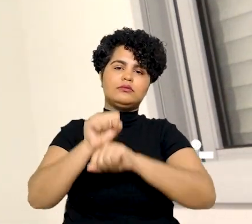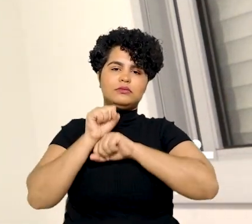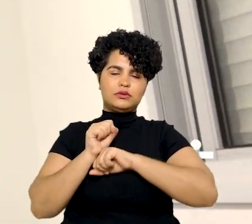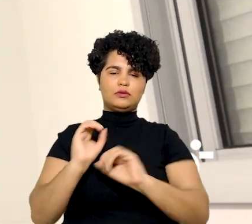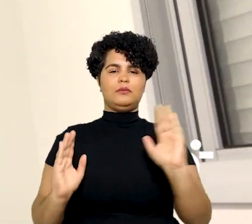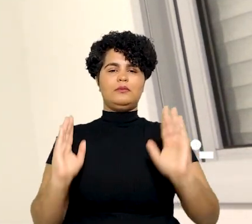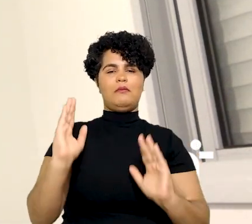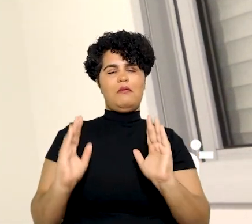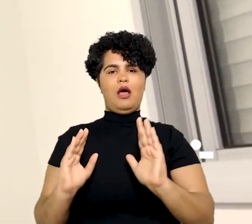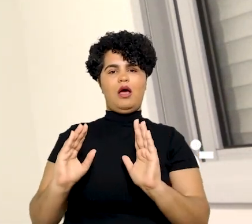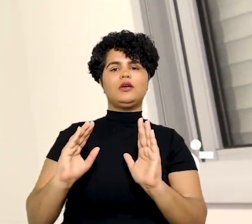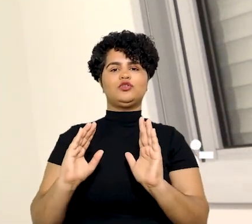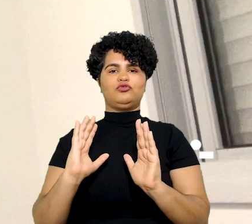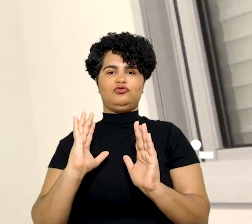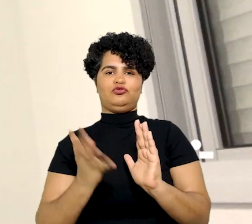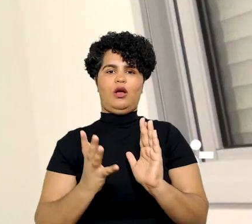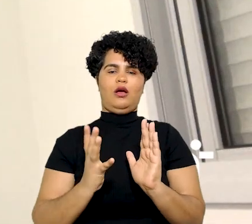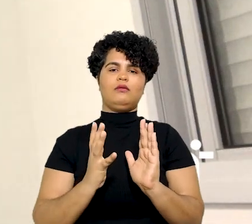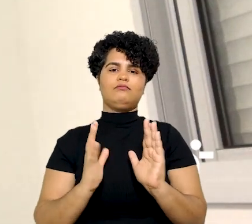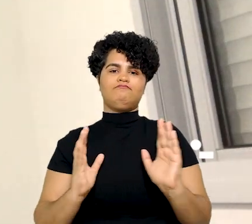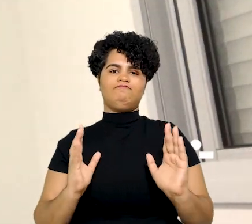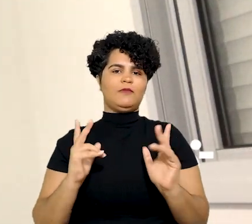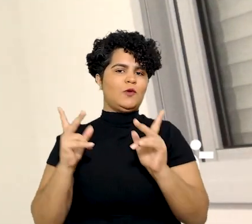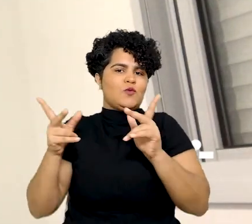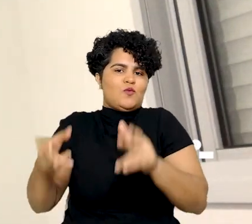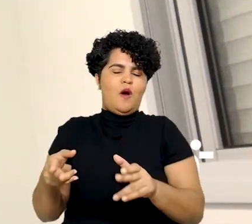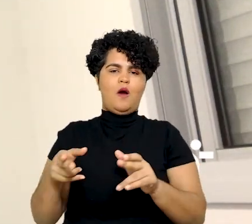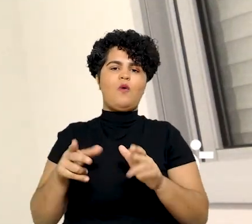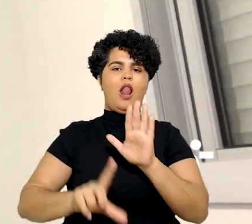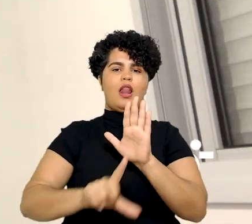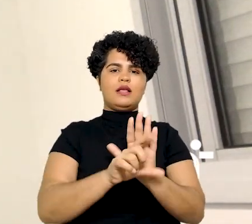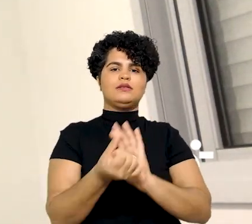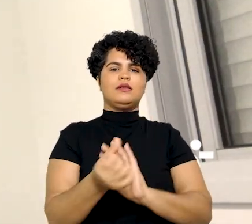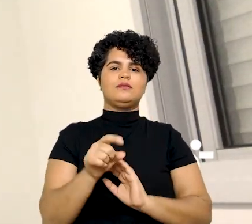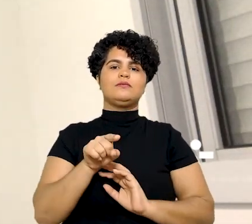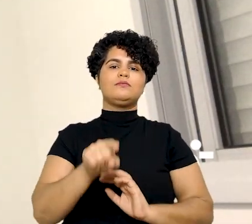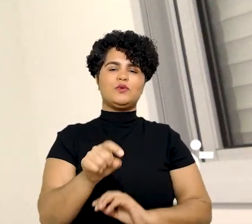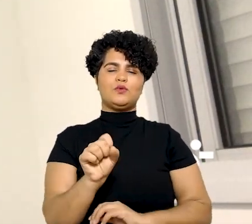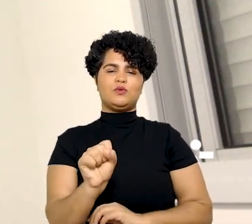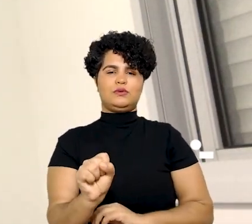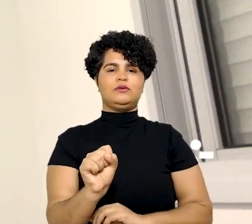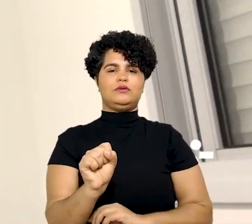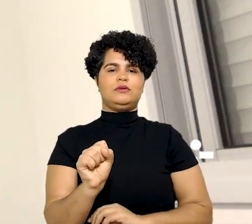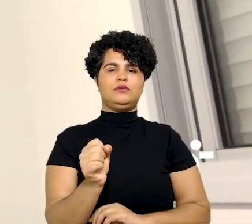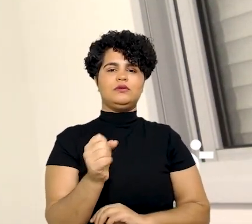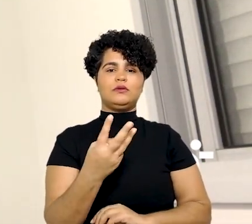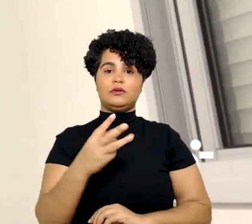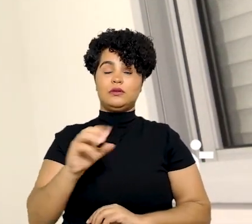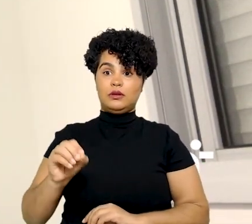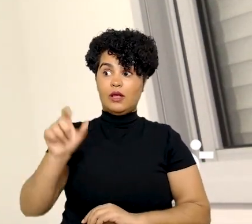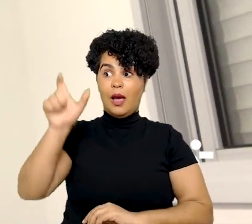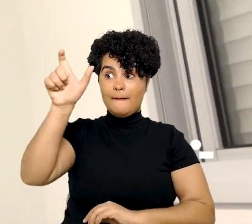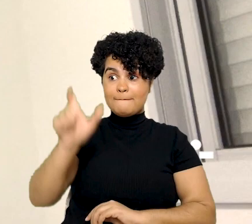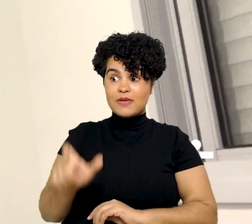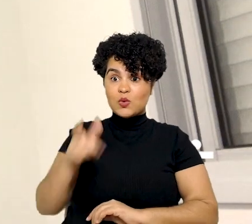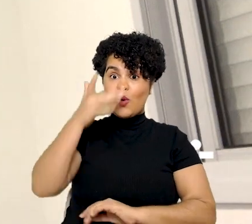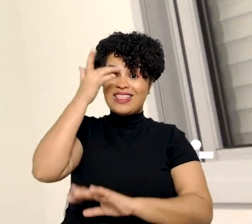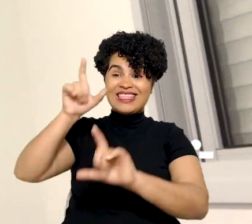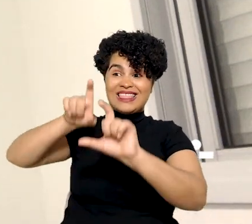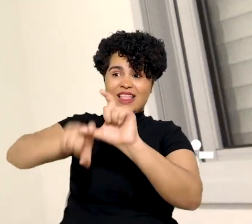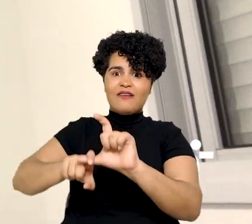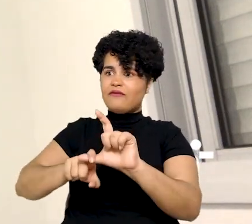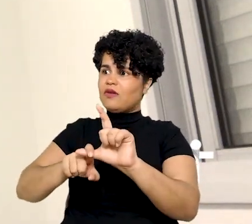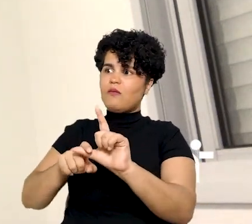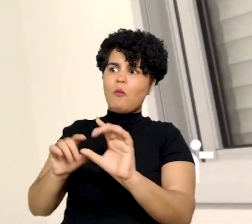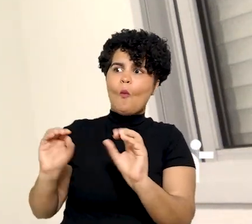recomenda que seja aplicada a suspensão do prazo prescricional, nas mesmas hipóteses previstas na Lei nº.830, que